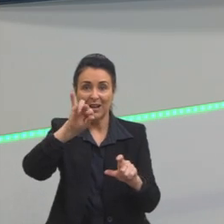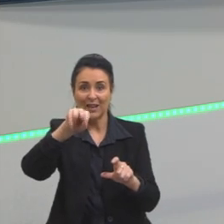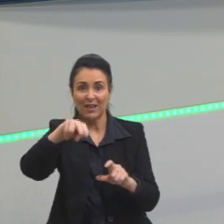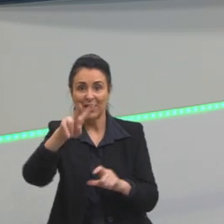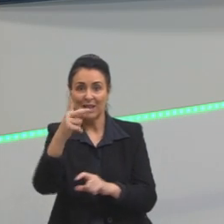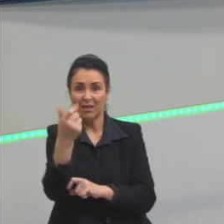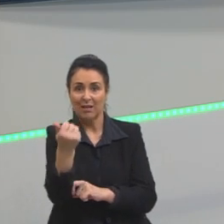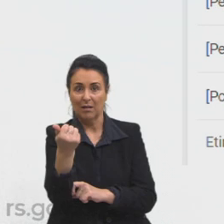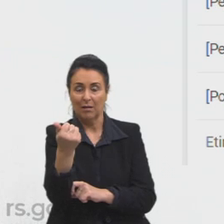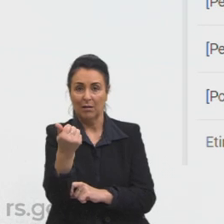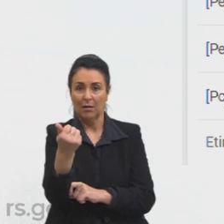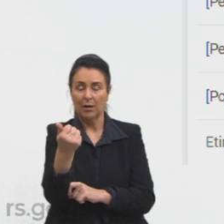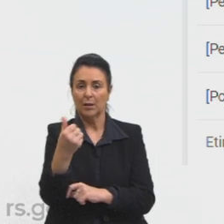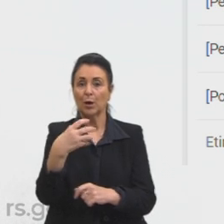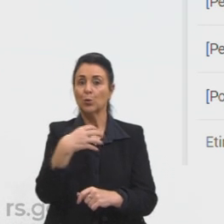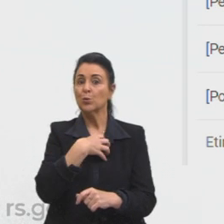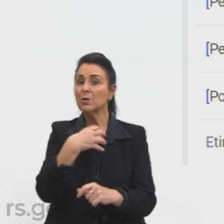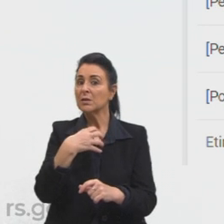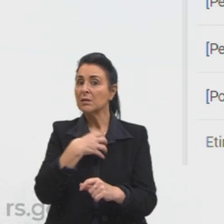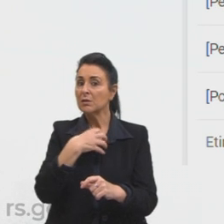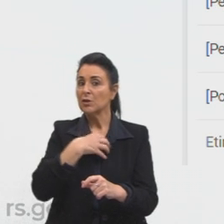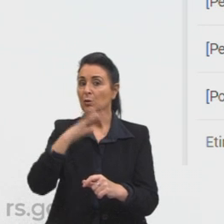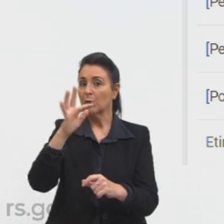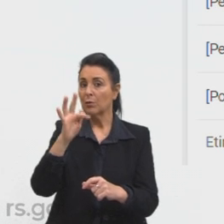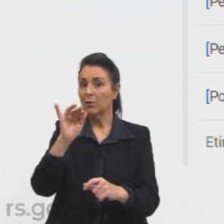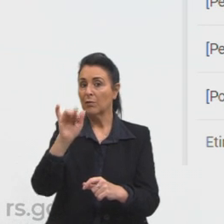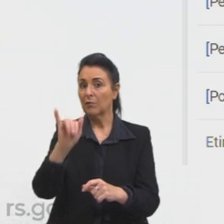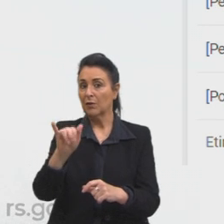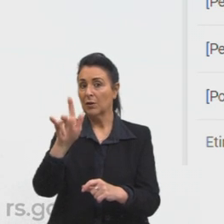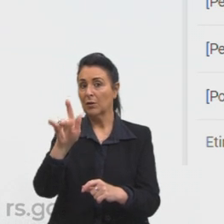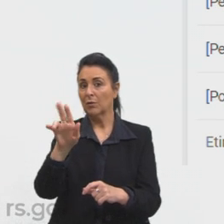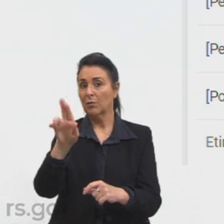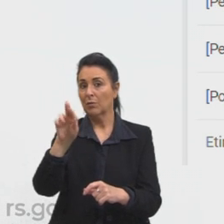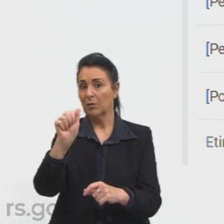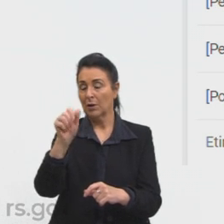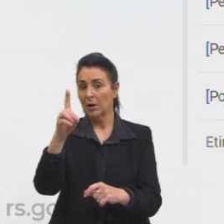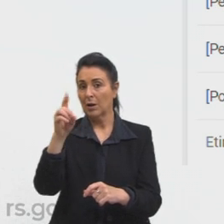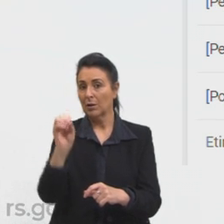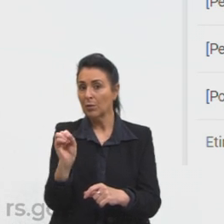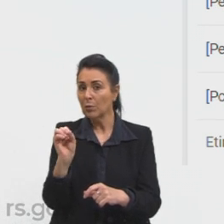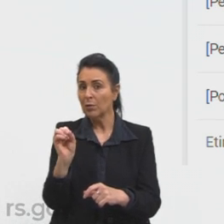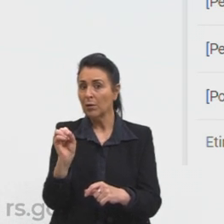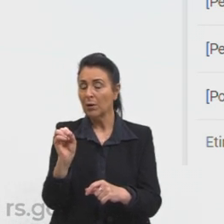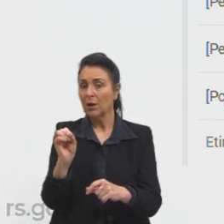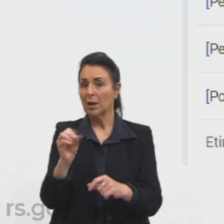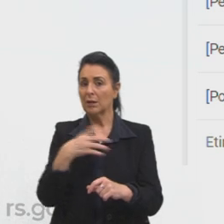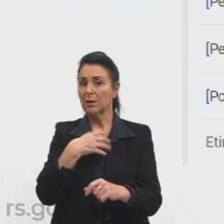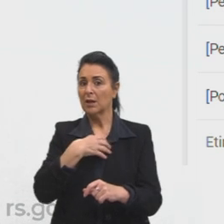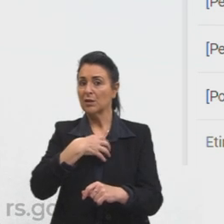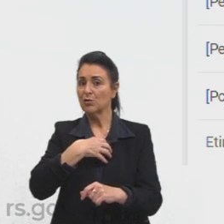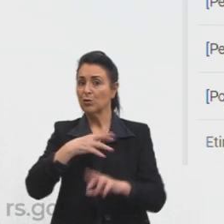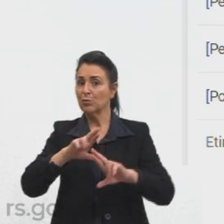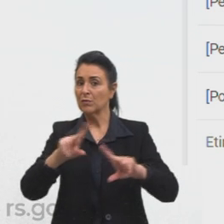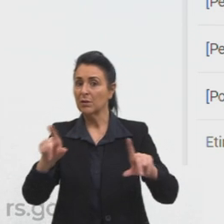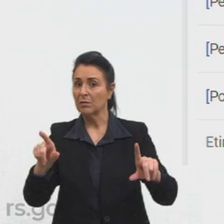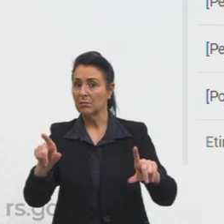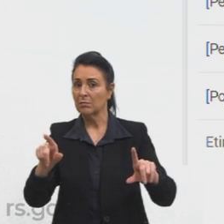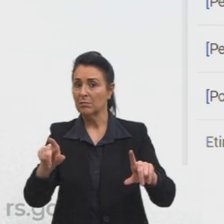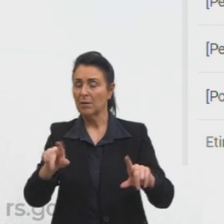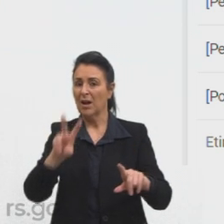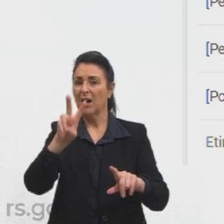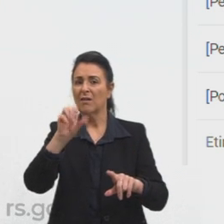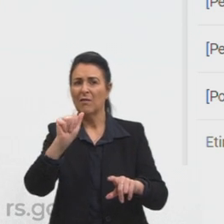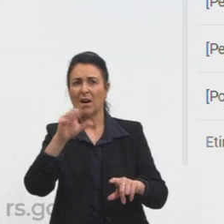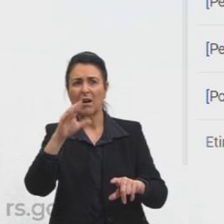duas possibilidades ou a palavra vaca se relacionando pejorativamente a uma mulher né